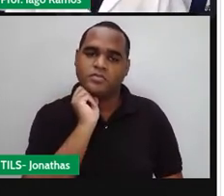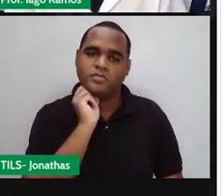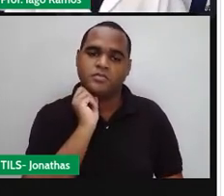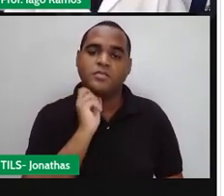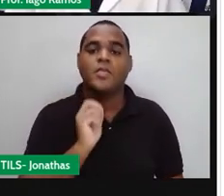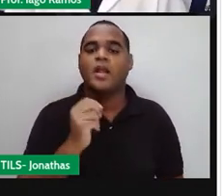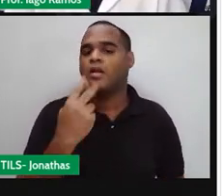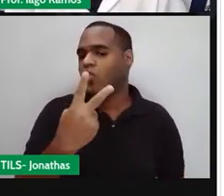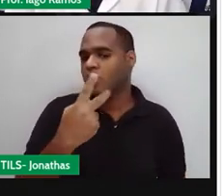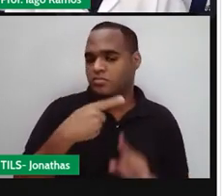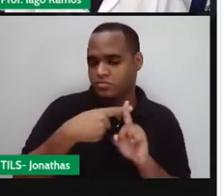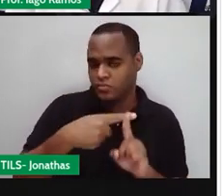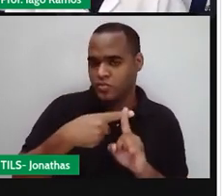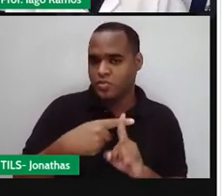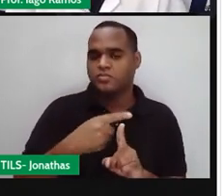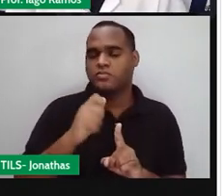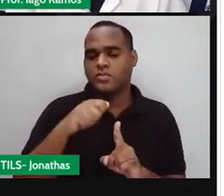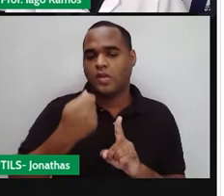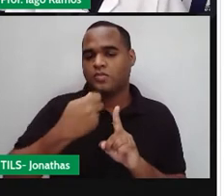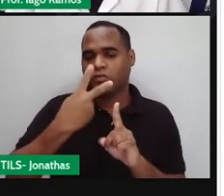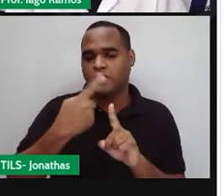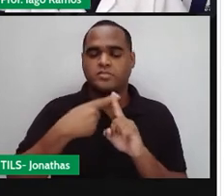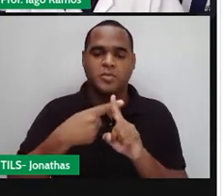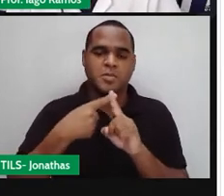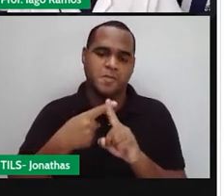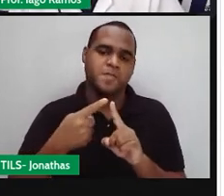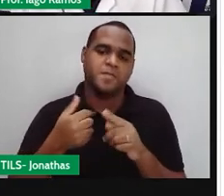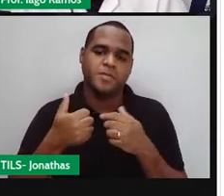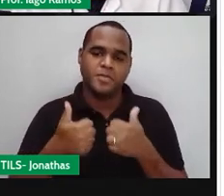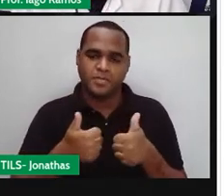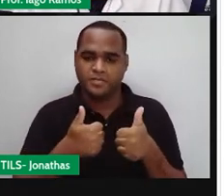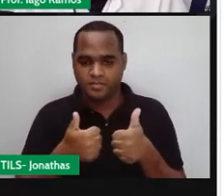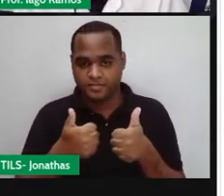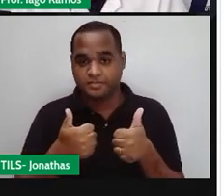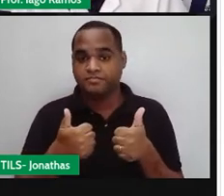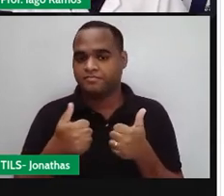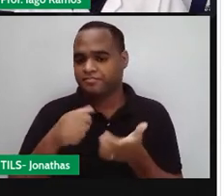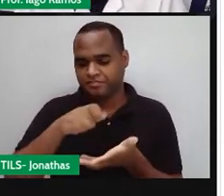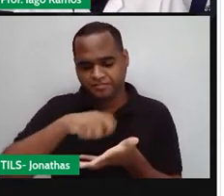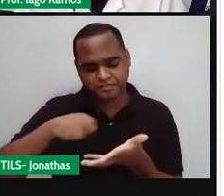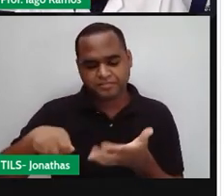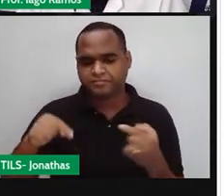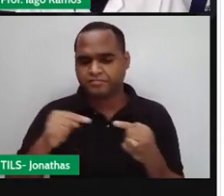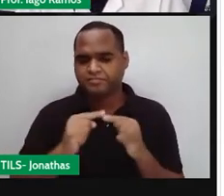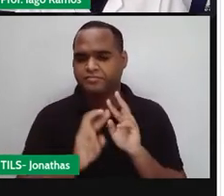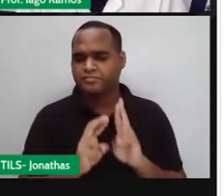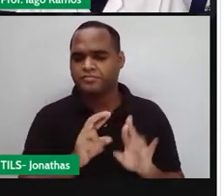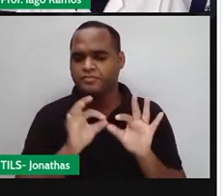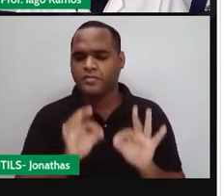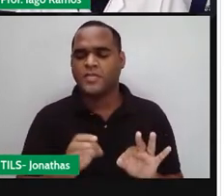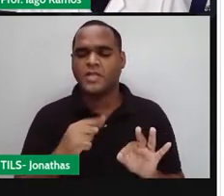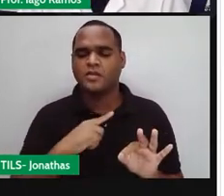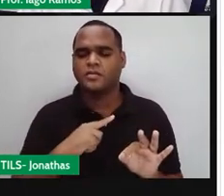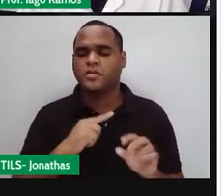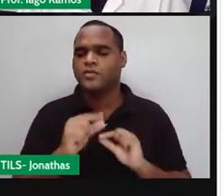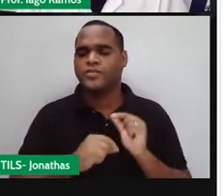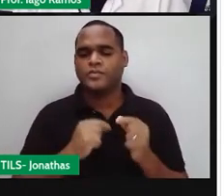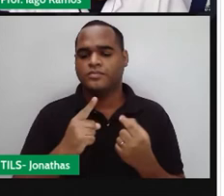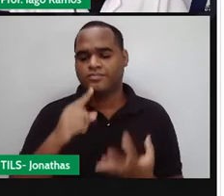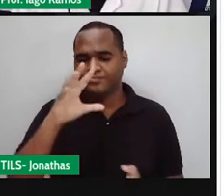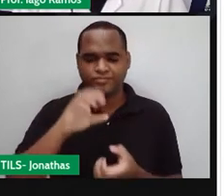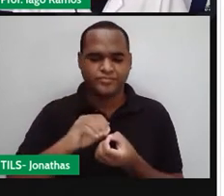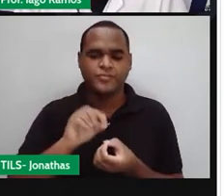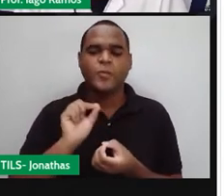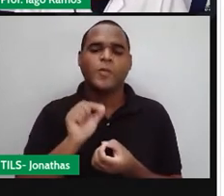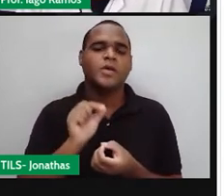Dois positivo. Certo? Dois positivo. E aí a gente escreve a justificativa, ó. Para a gente entender